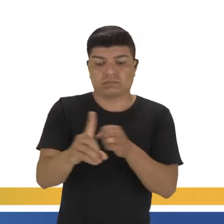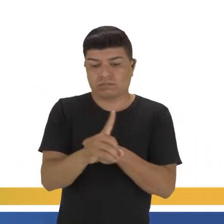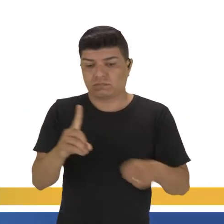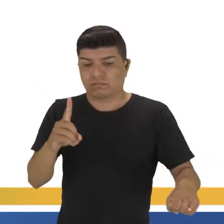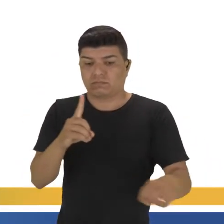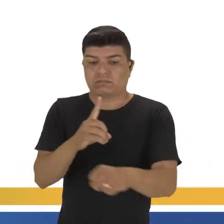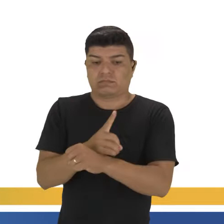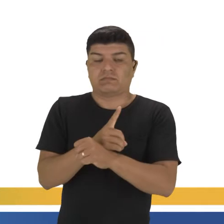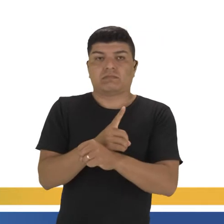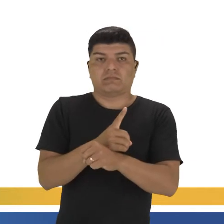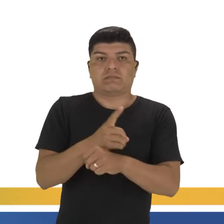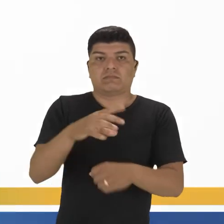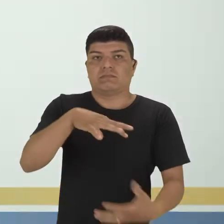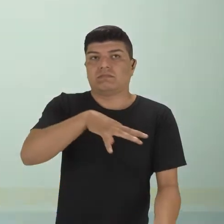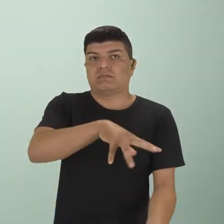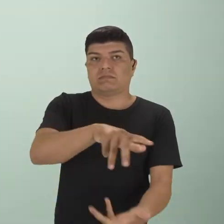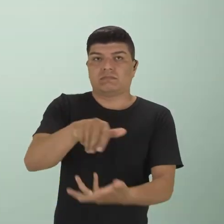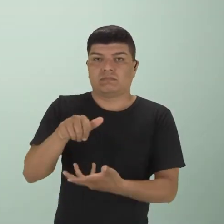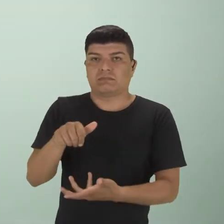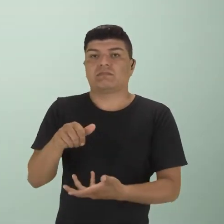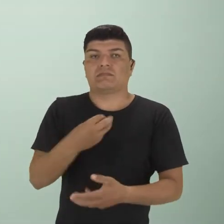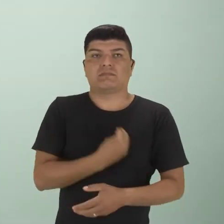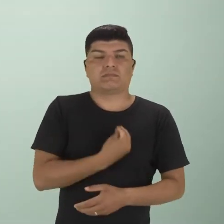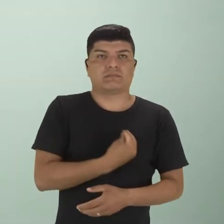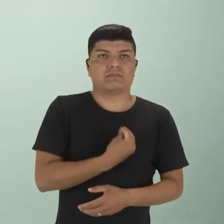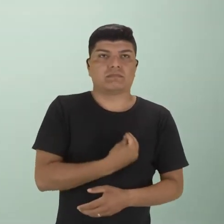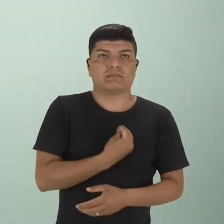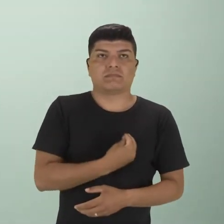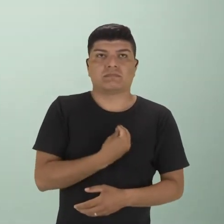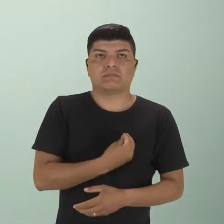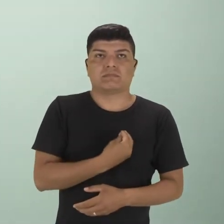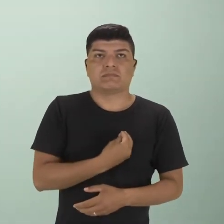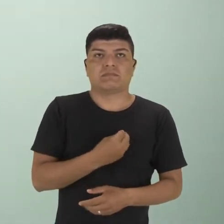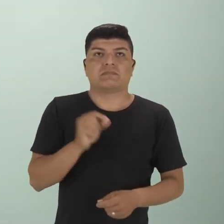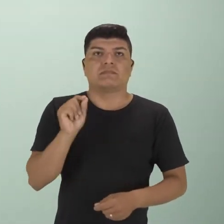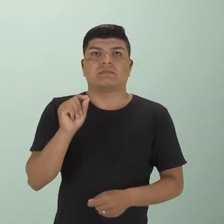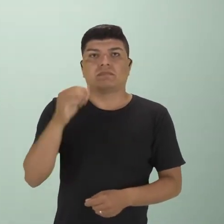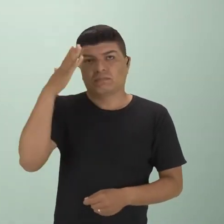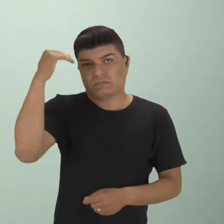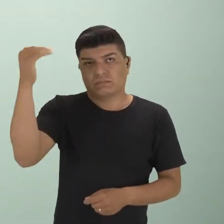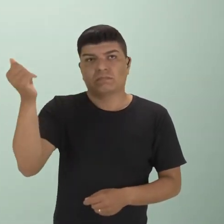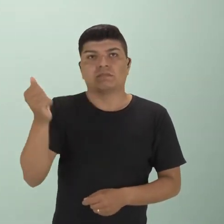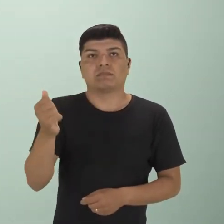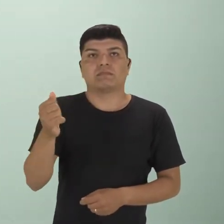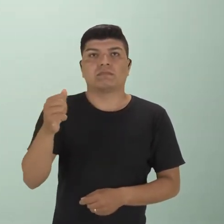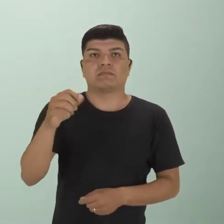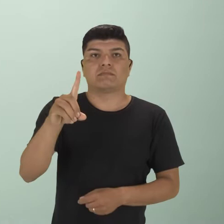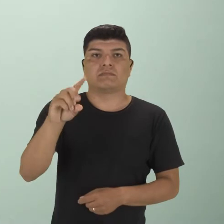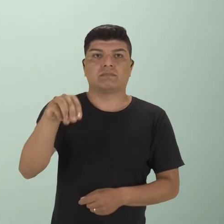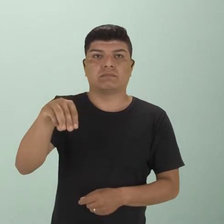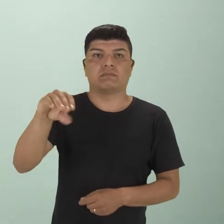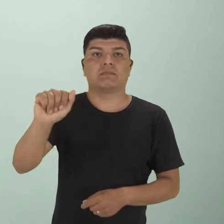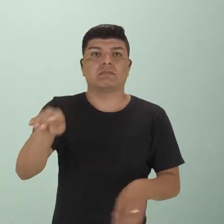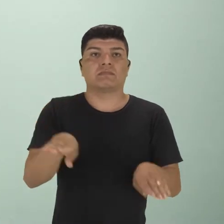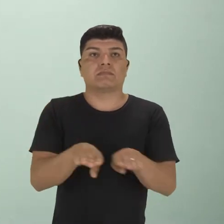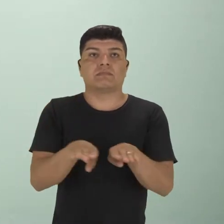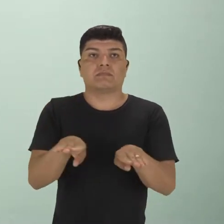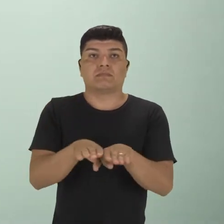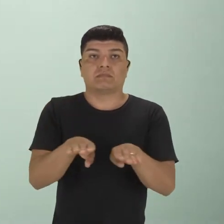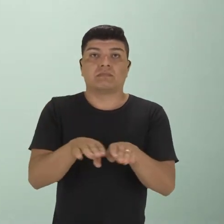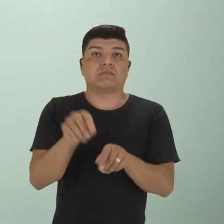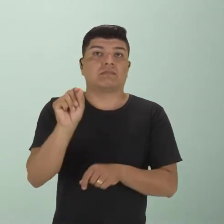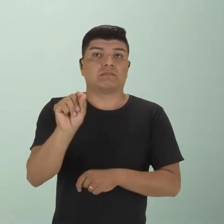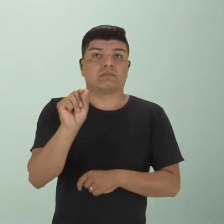sociedades mundiais convivem, né? E aí ele vai chamar essa famosa Duma, né? Essa Duma aí é uma Assembleia